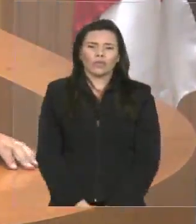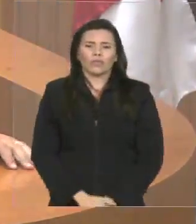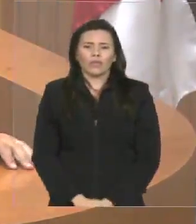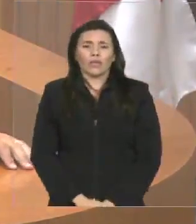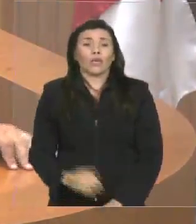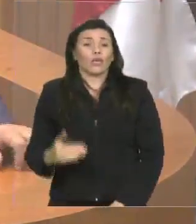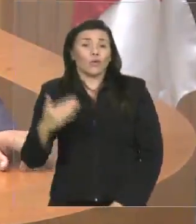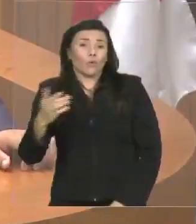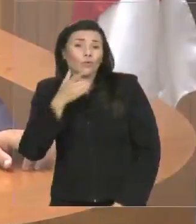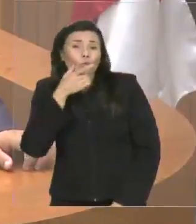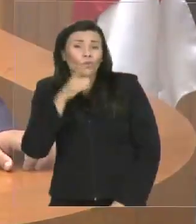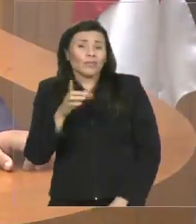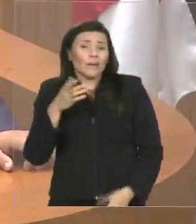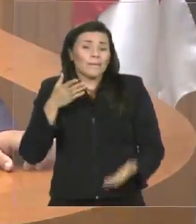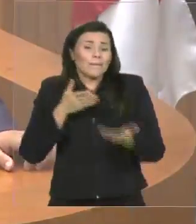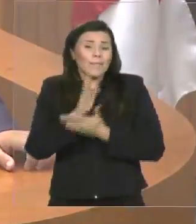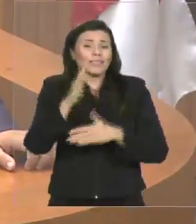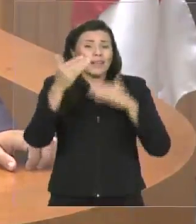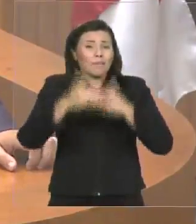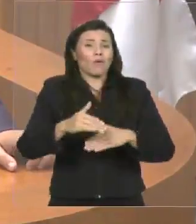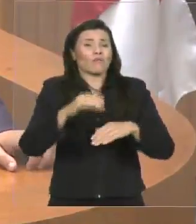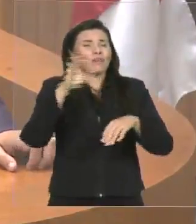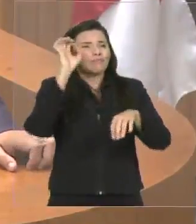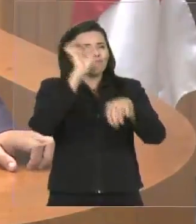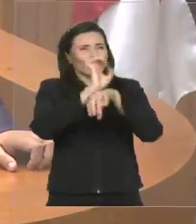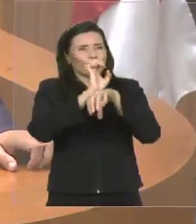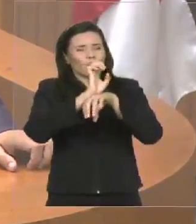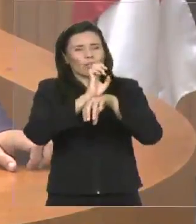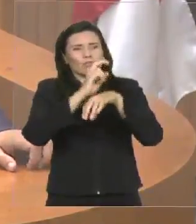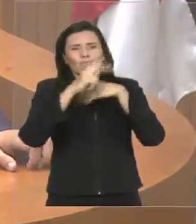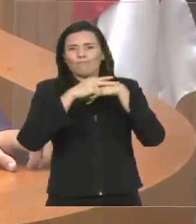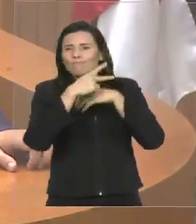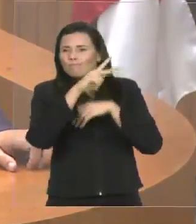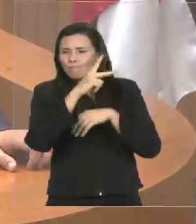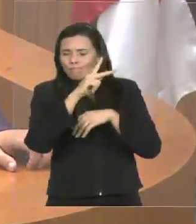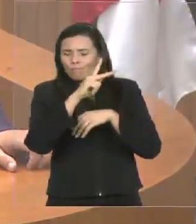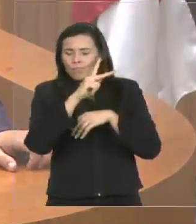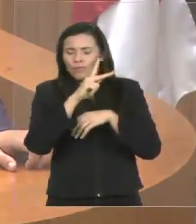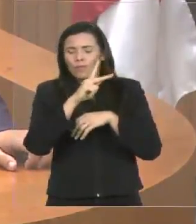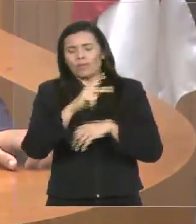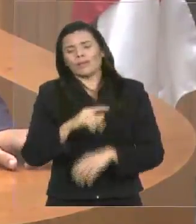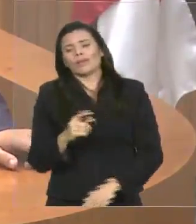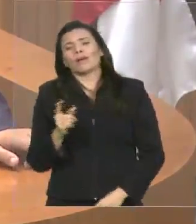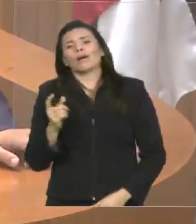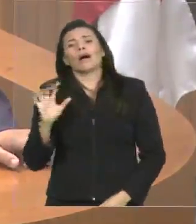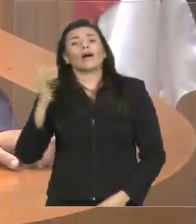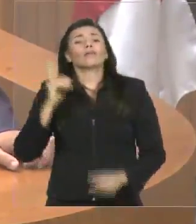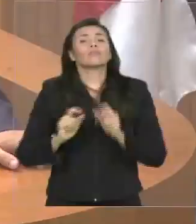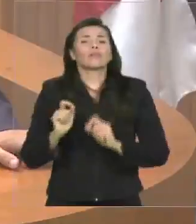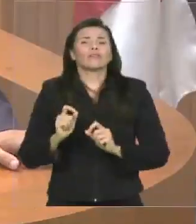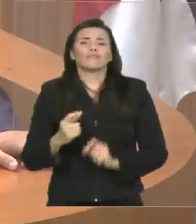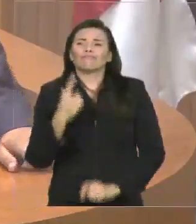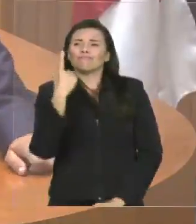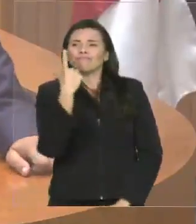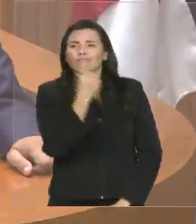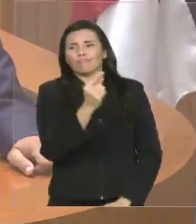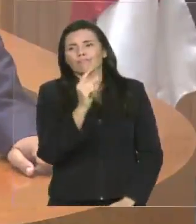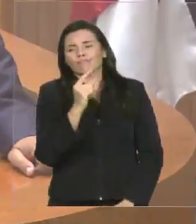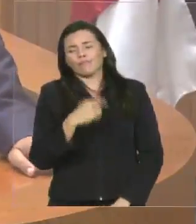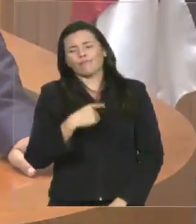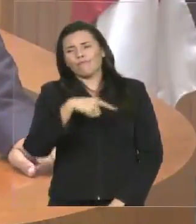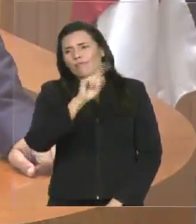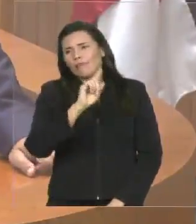deixam essa problemática enorme. De modo que, como a deliberação das ações que vimos